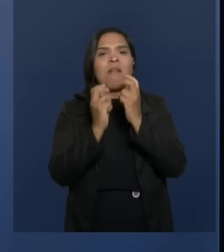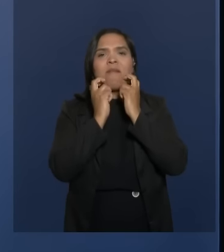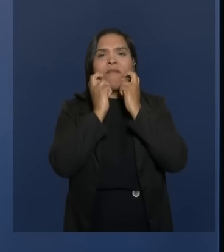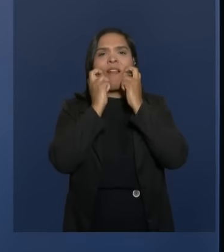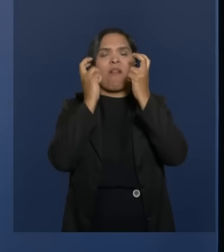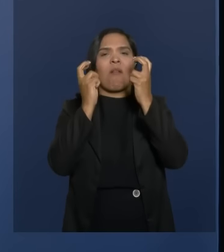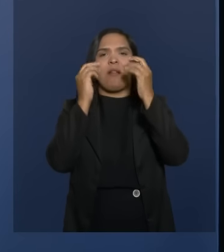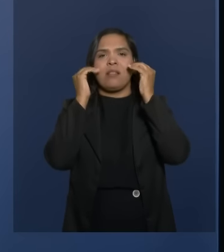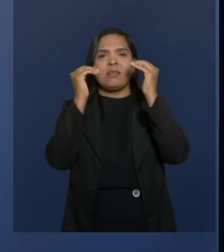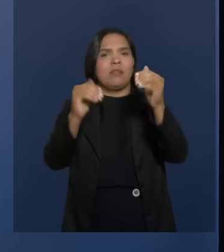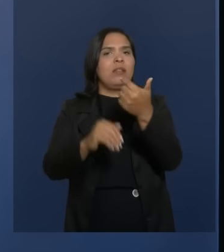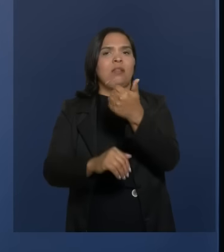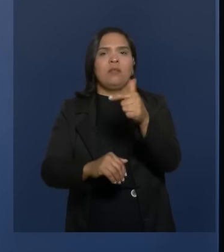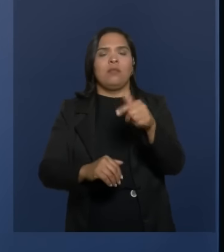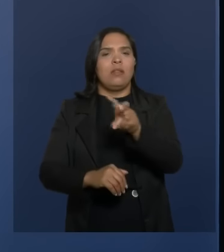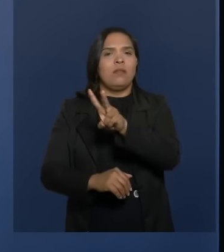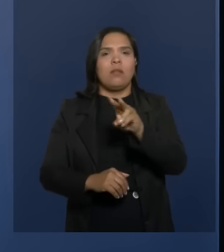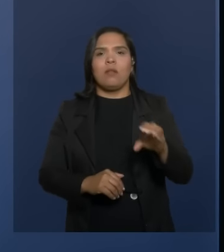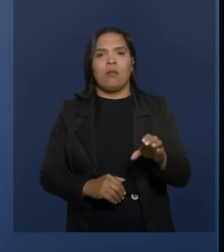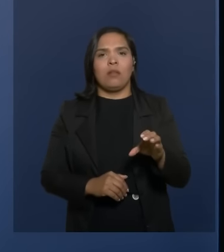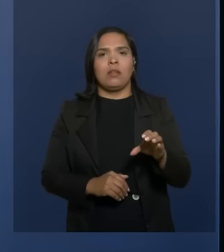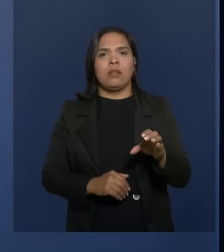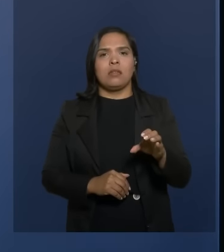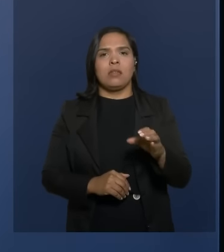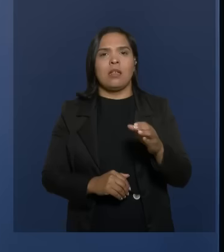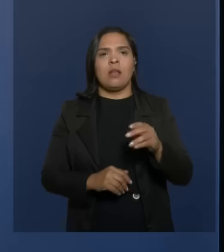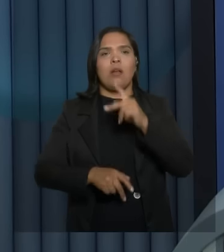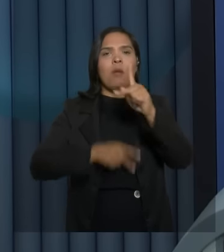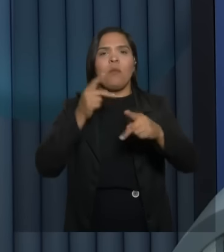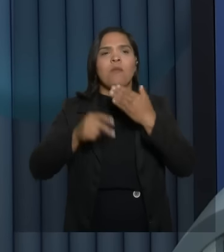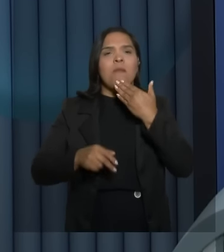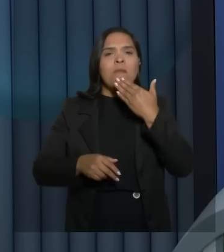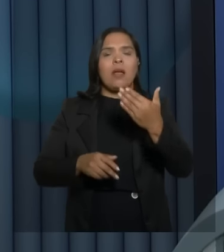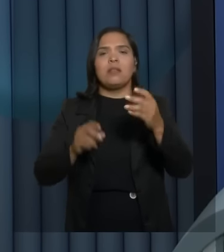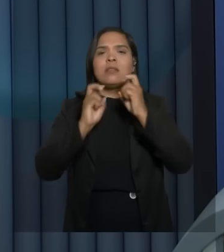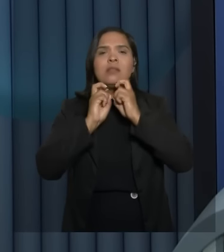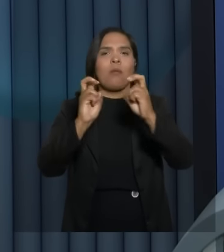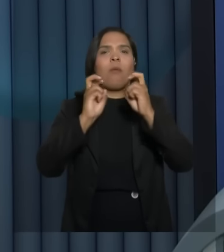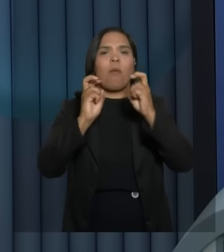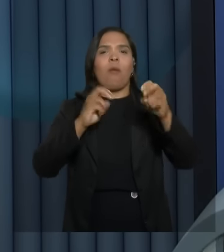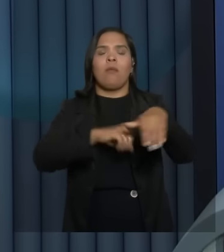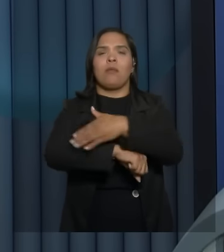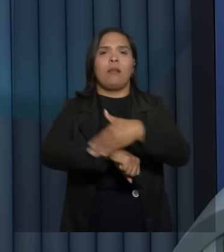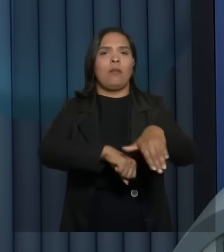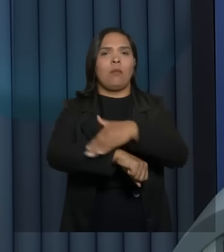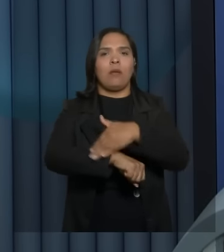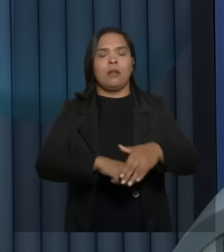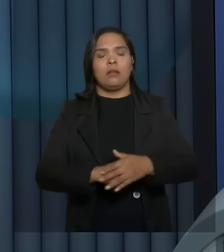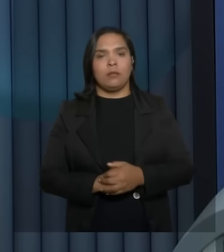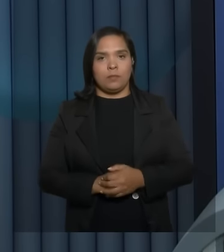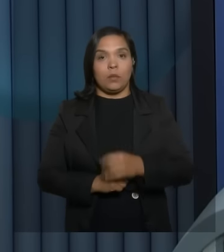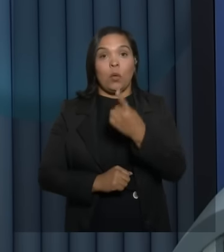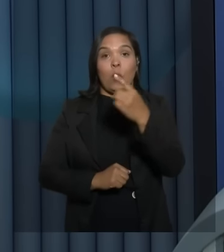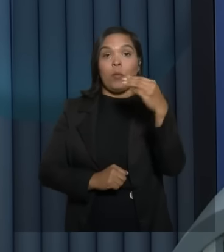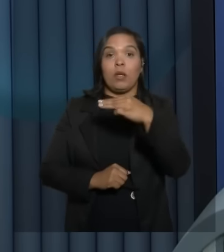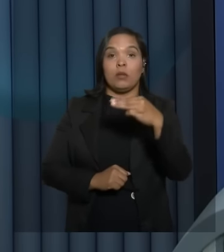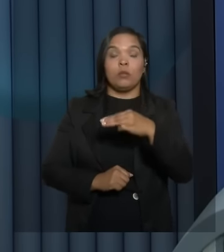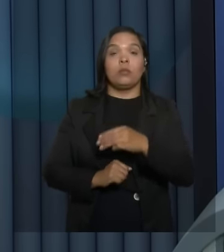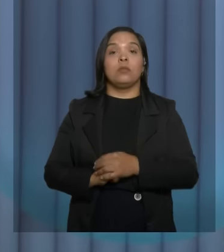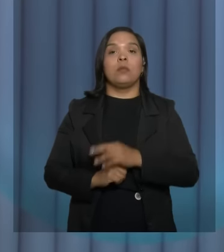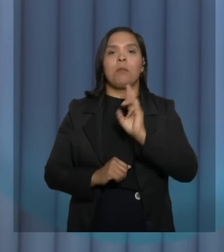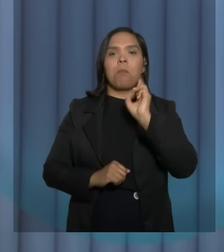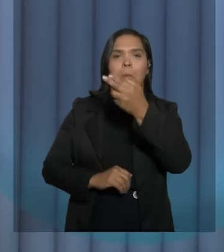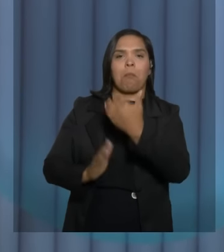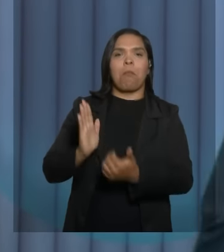com o povo de Vitória da Conquista. O povo pede socorro na rua. isso errado, candidata. Um minuto e quinze segundos para a tréplica.